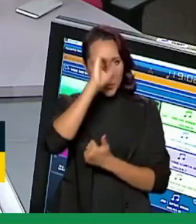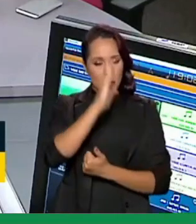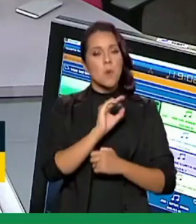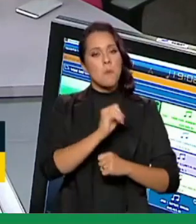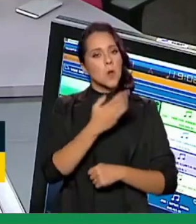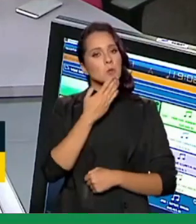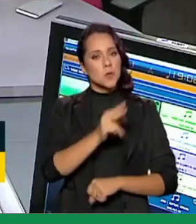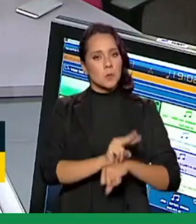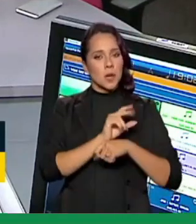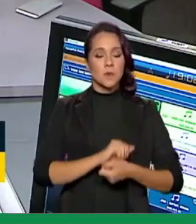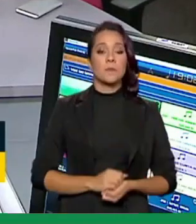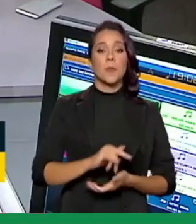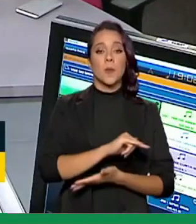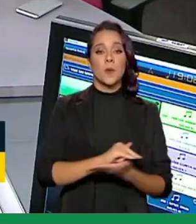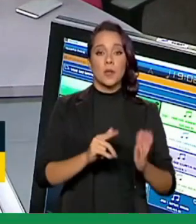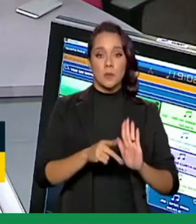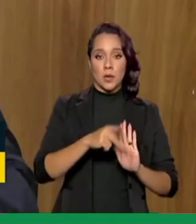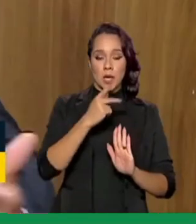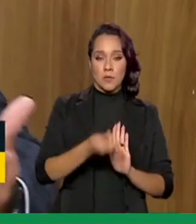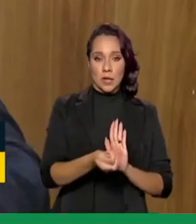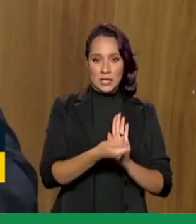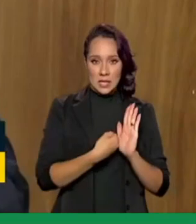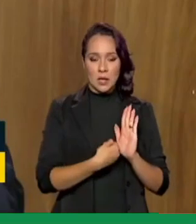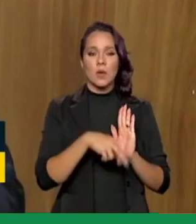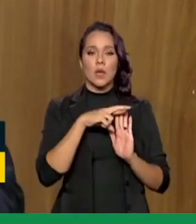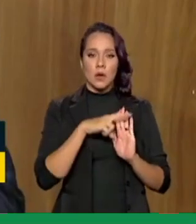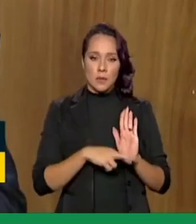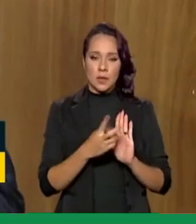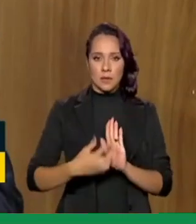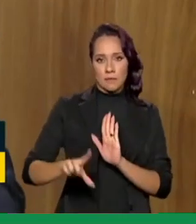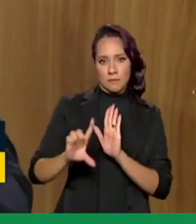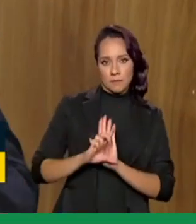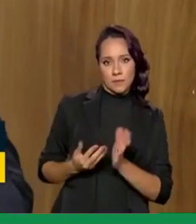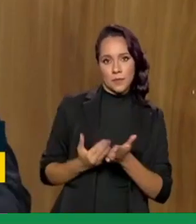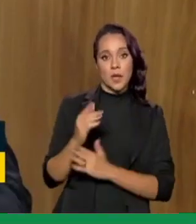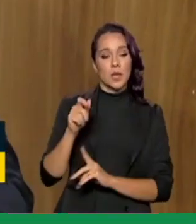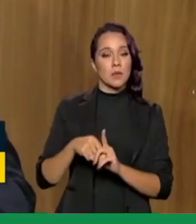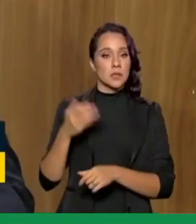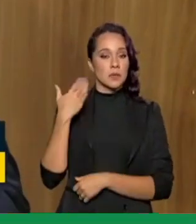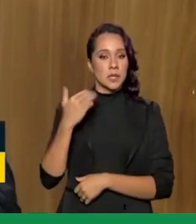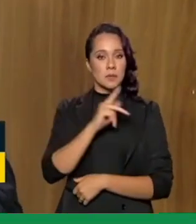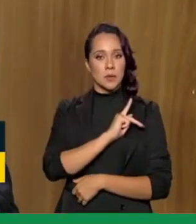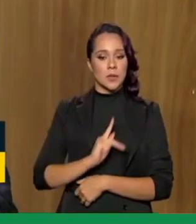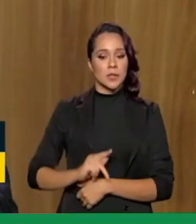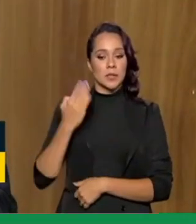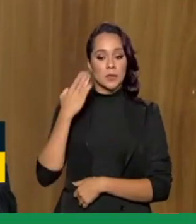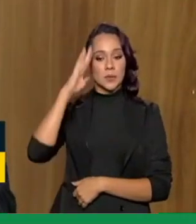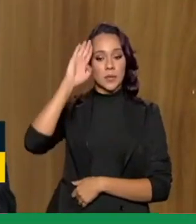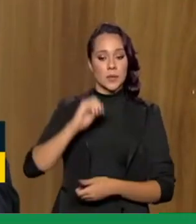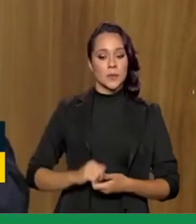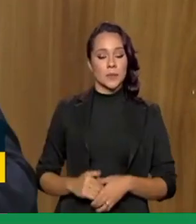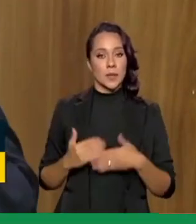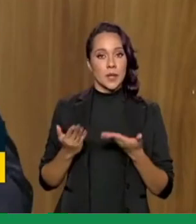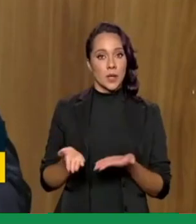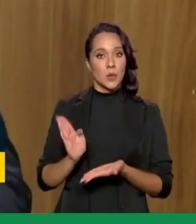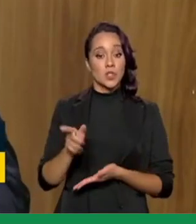Essa portaria, ela foi assinada regulamentando a lei, foi sancionada no mês passado pelo presidente Bolsonaro. Então,